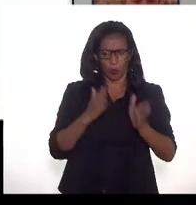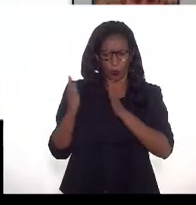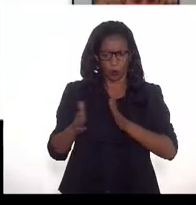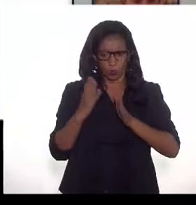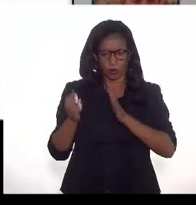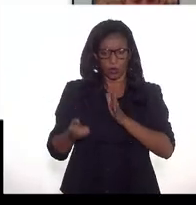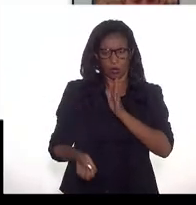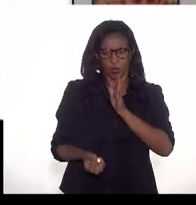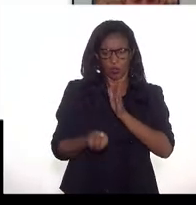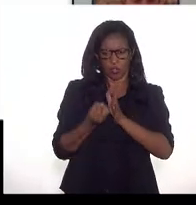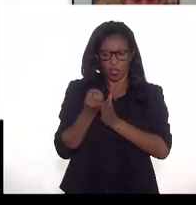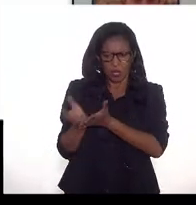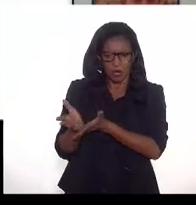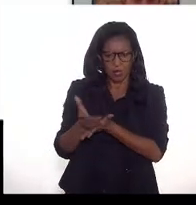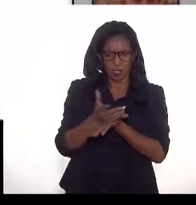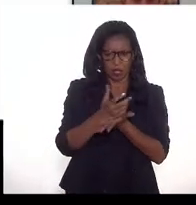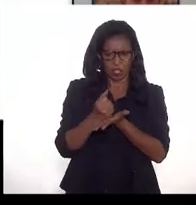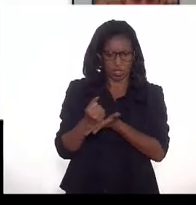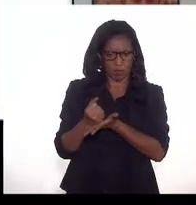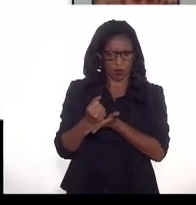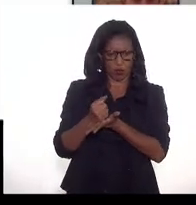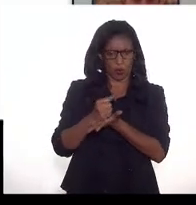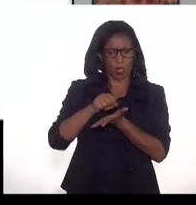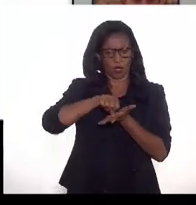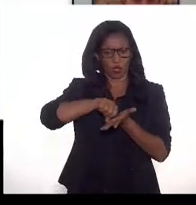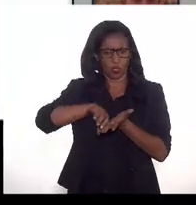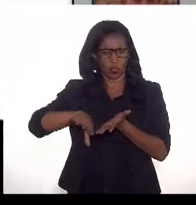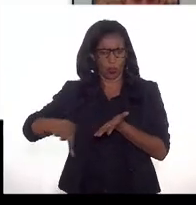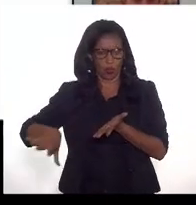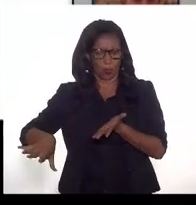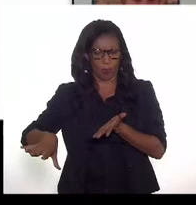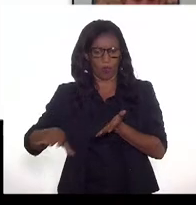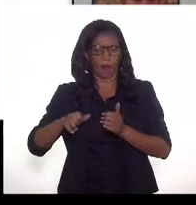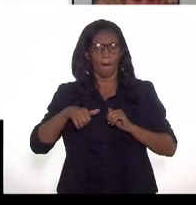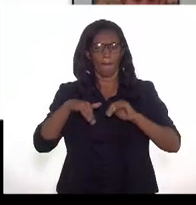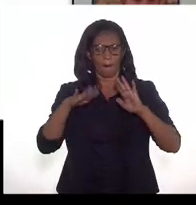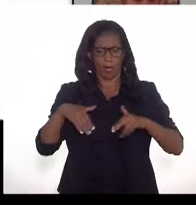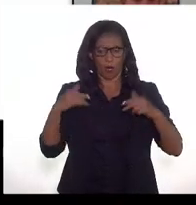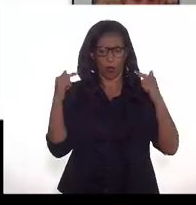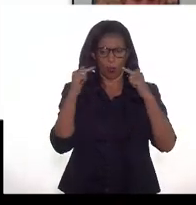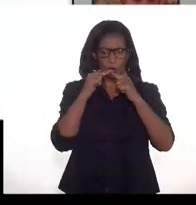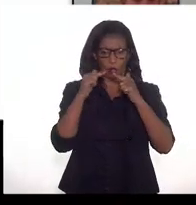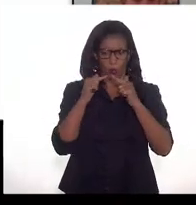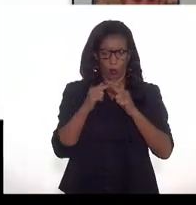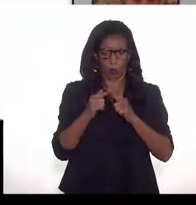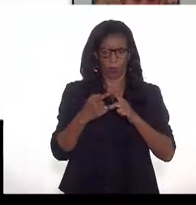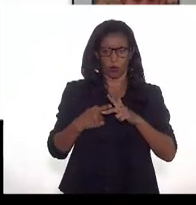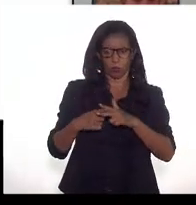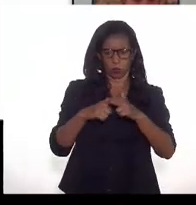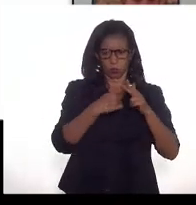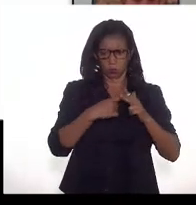escoamento, que é o foco da apresentação, bem como os correspondentes equipamentos, bens e serviços,